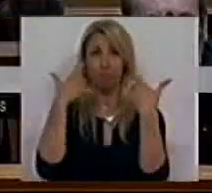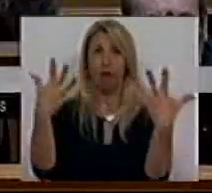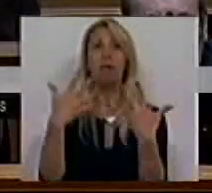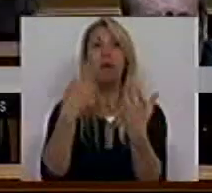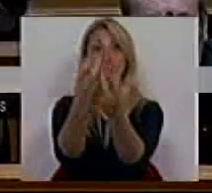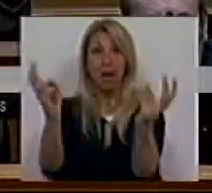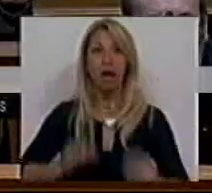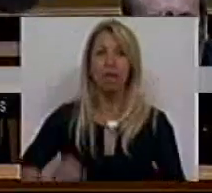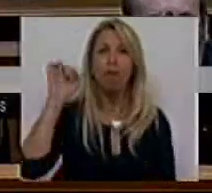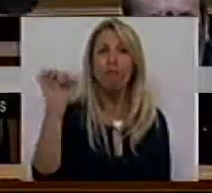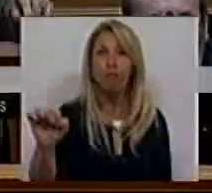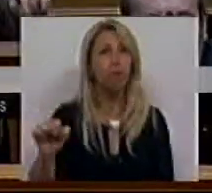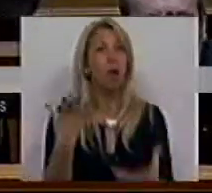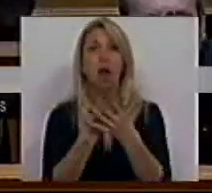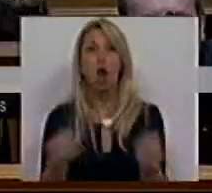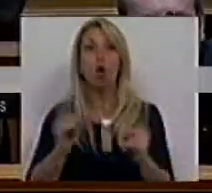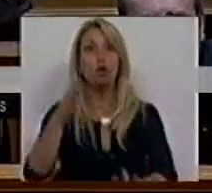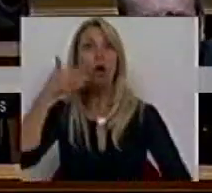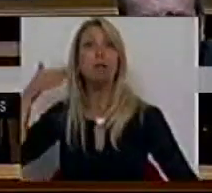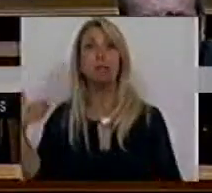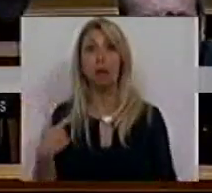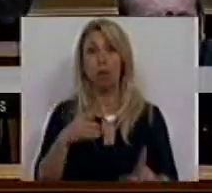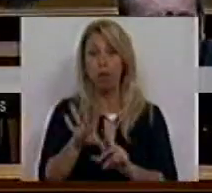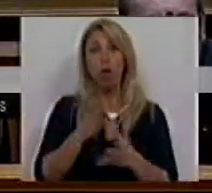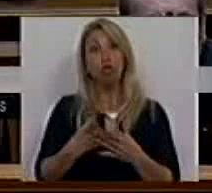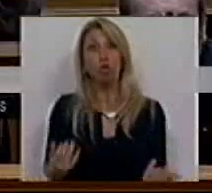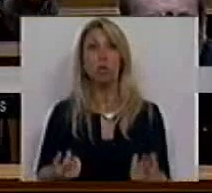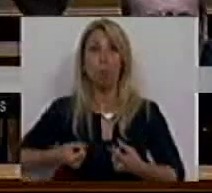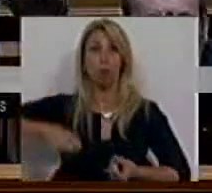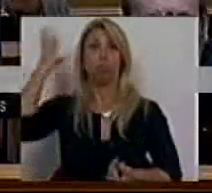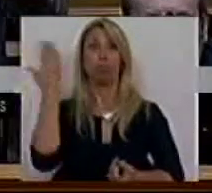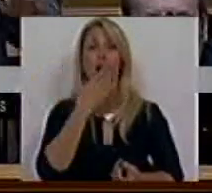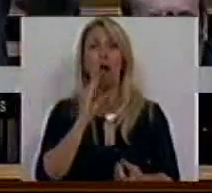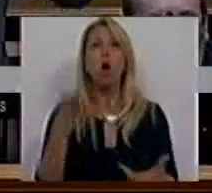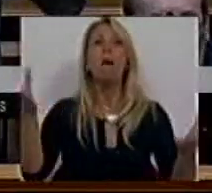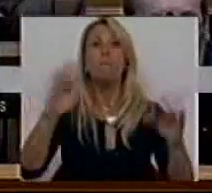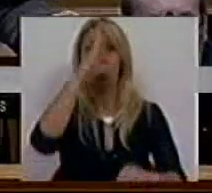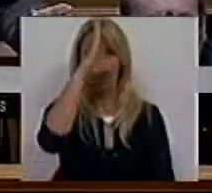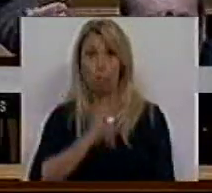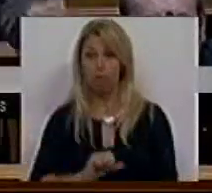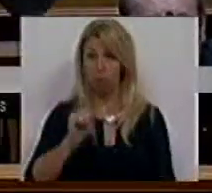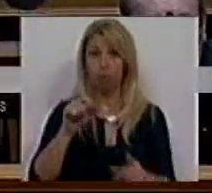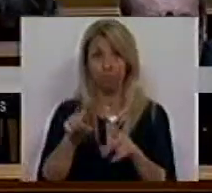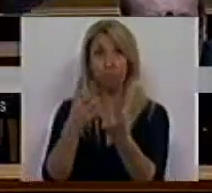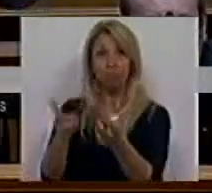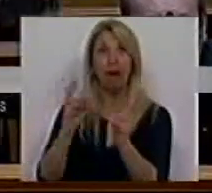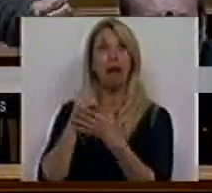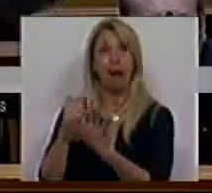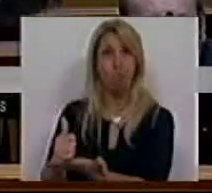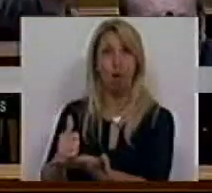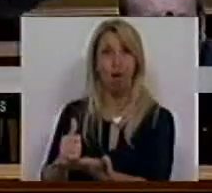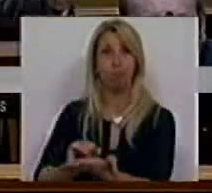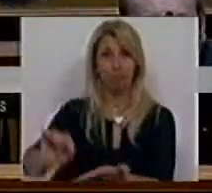resolveu atempadamente a solução para muitos estudantes, mas o Governo que as vossas bancadas sustentam está a